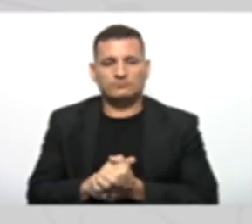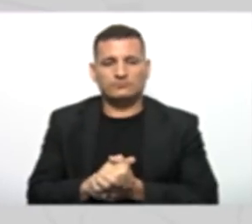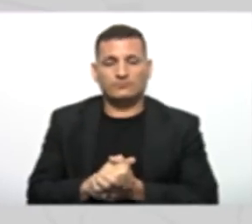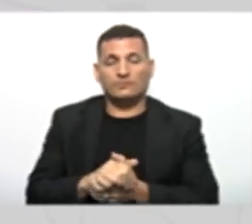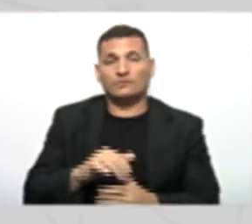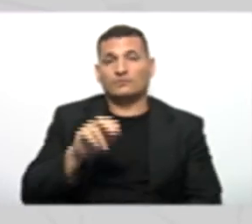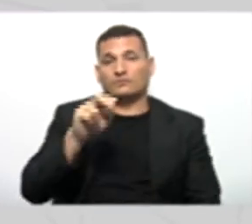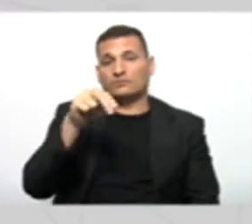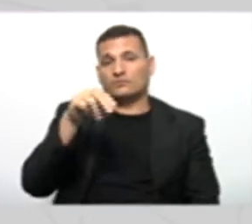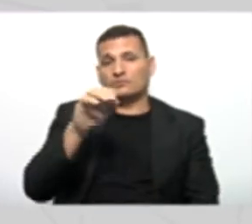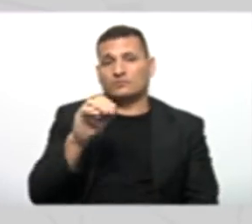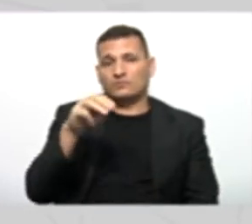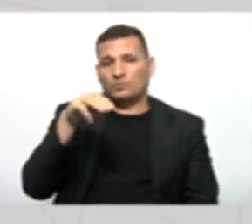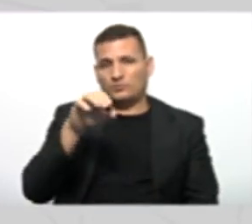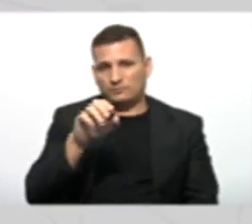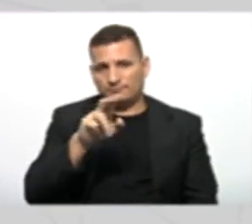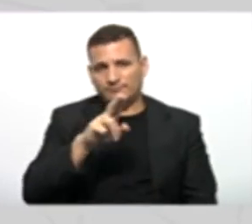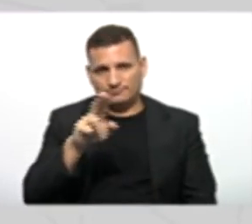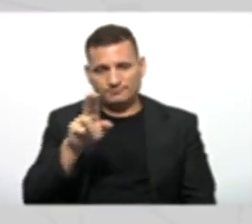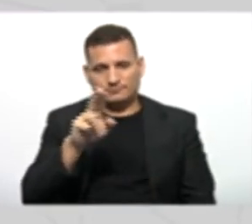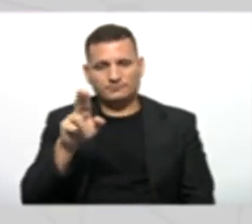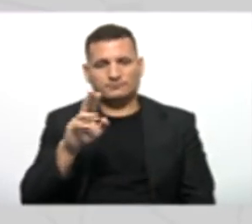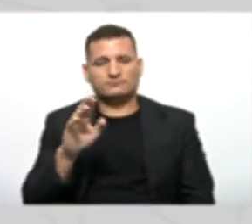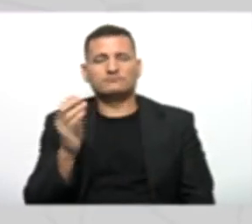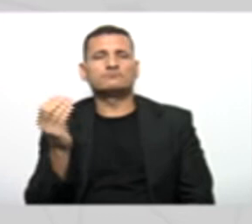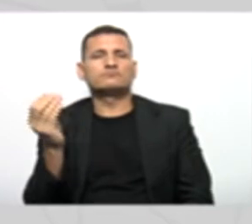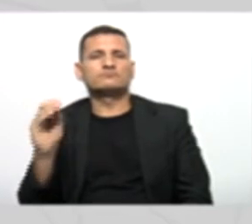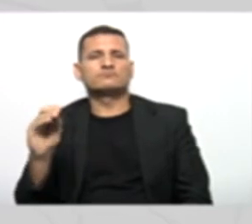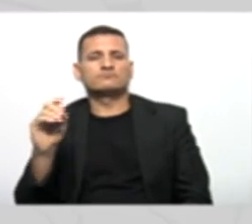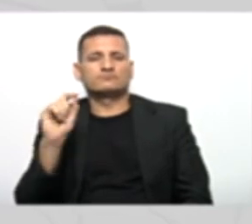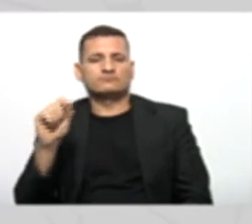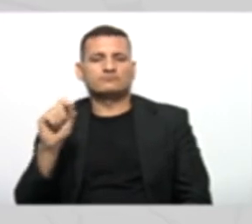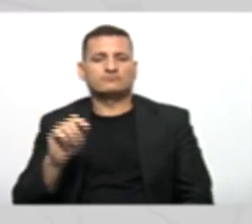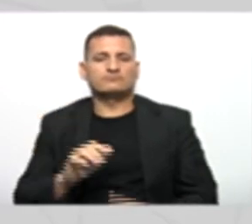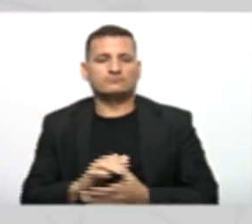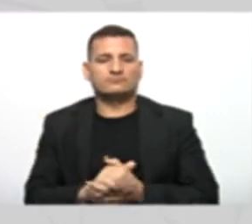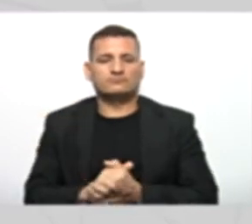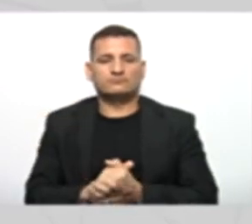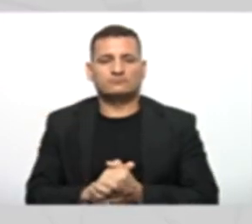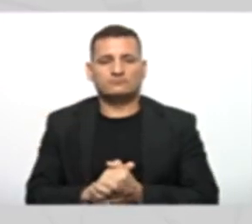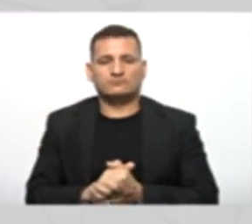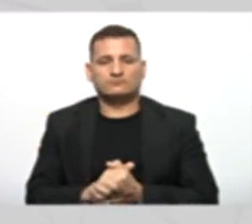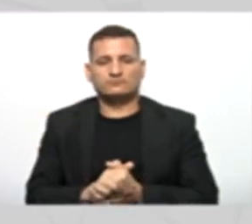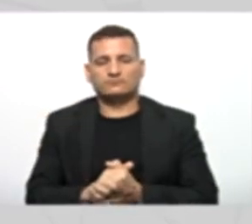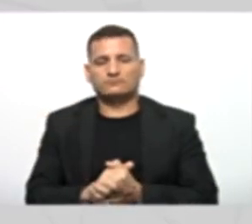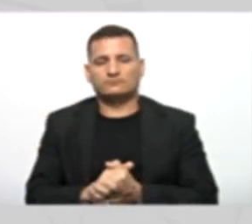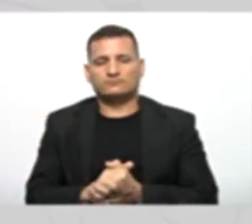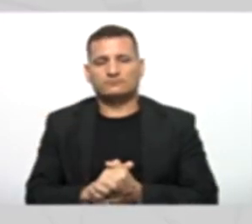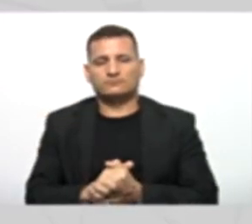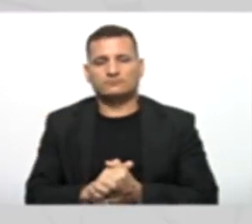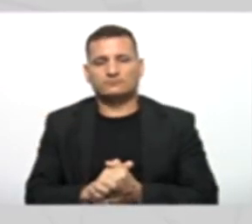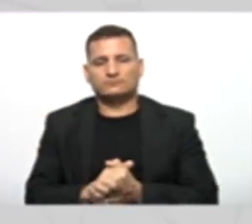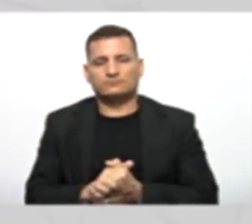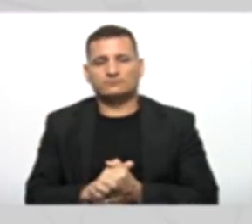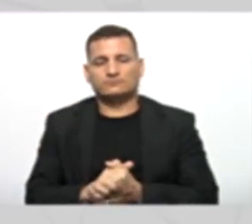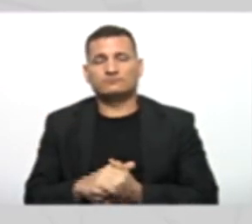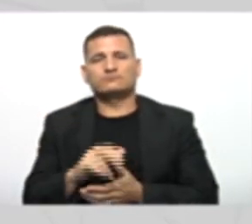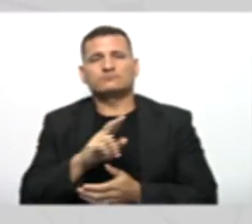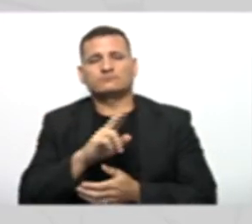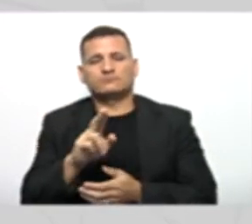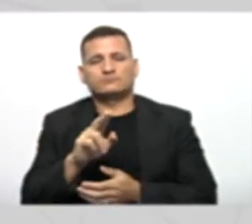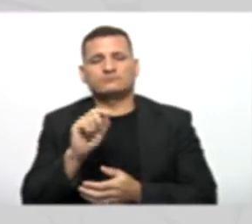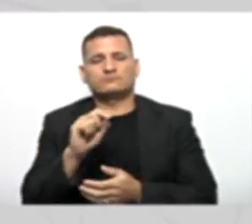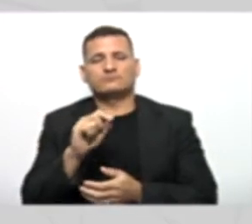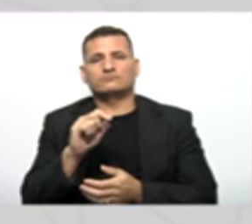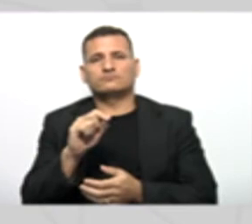Nome Nós já definimos Aqui Uma expressão Genérica Por que Nós dizemos Nós dissemos Que o nome Desse time